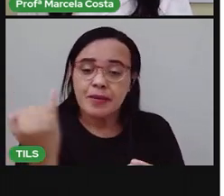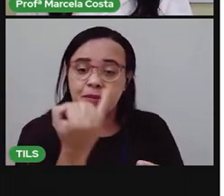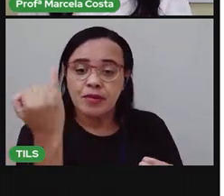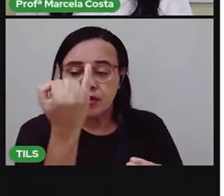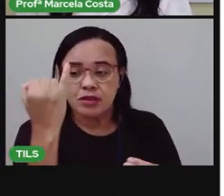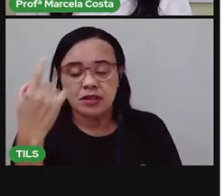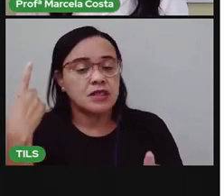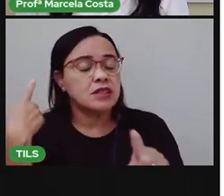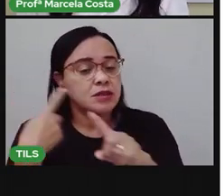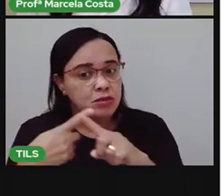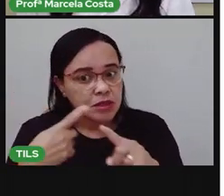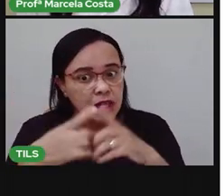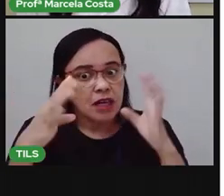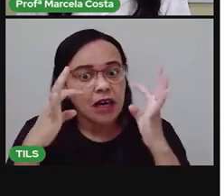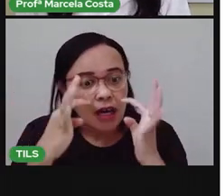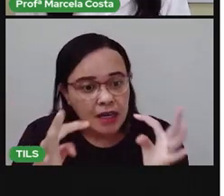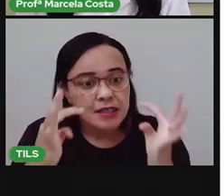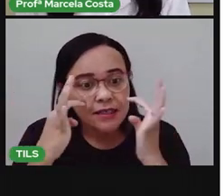vencidos, né?